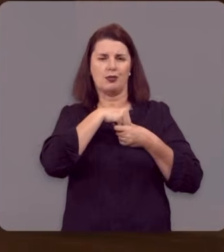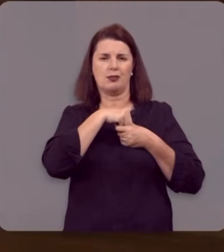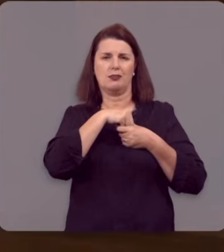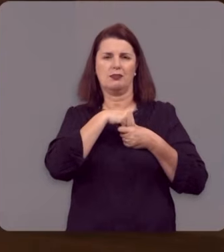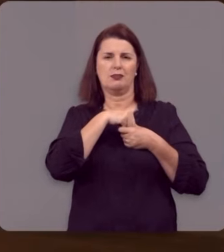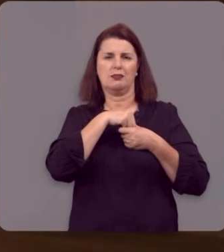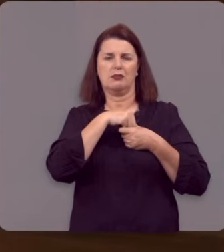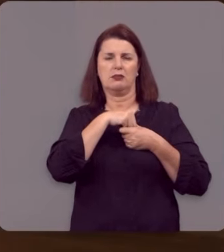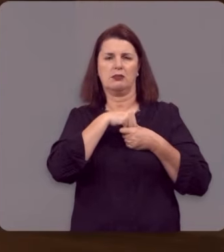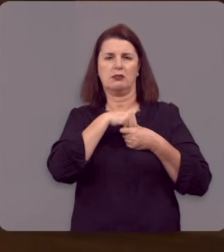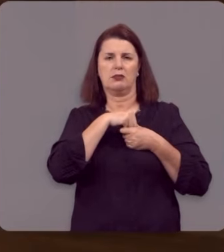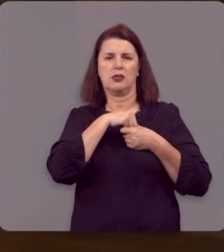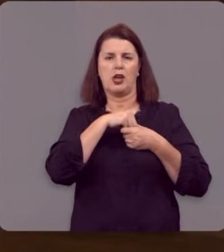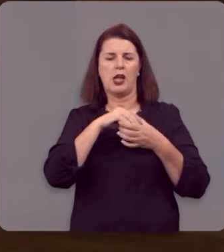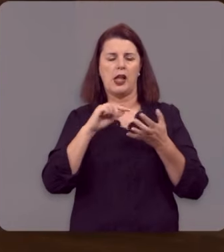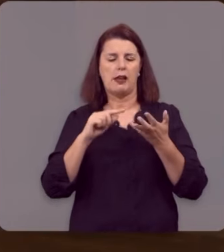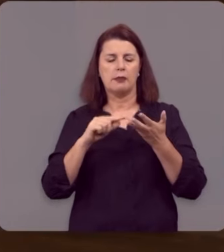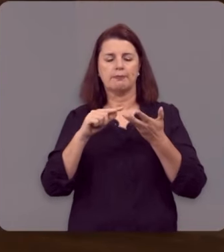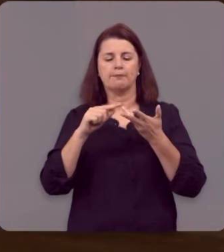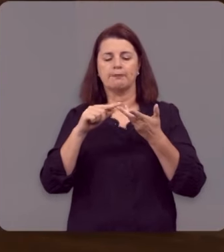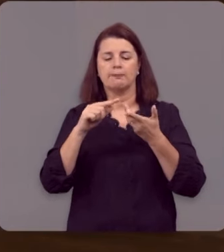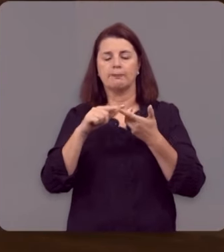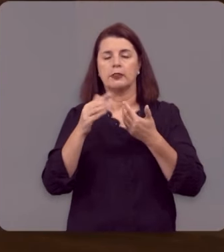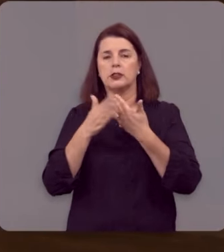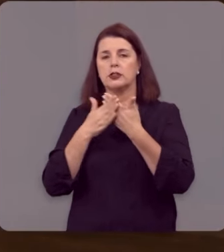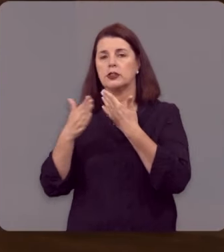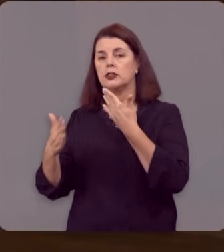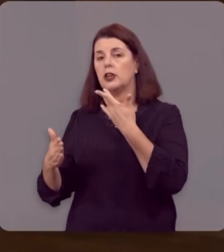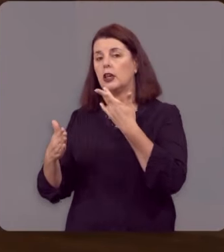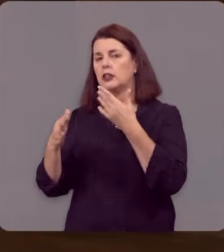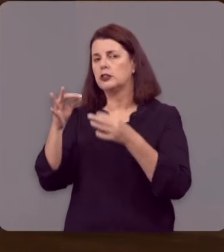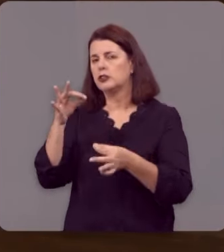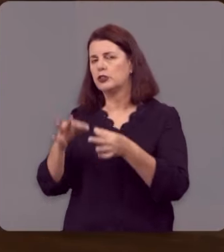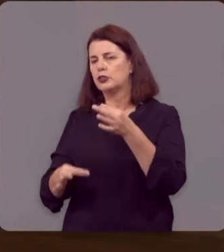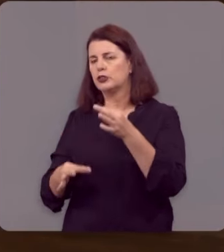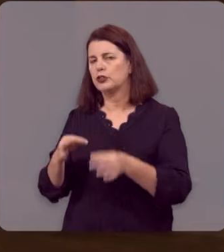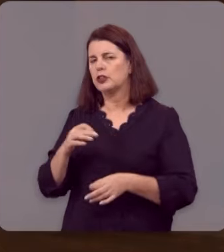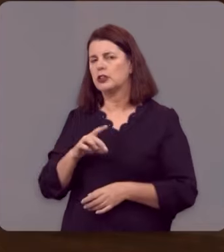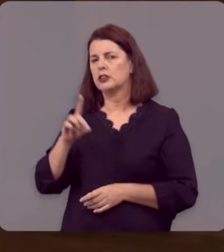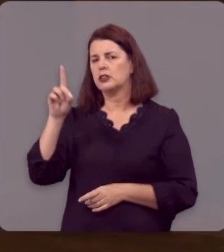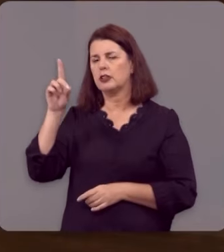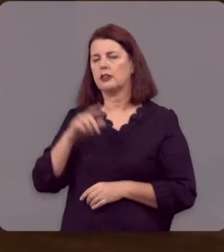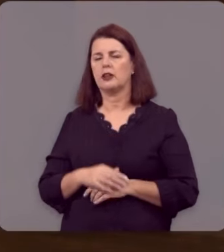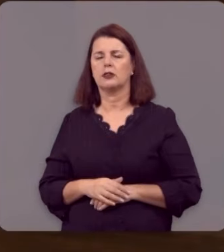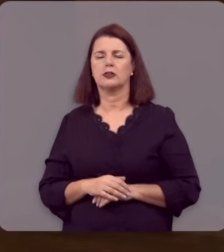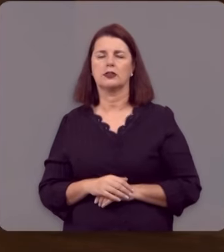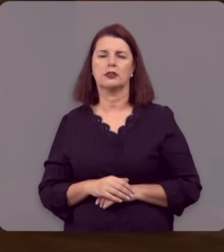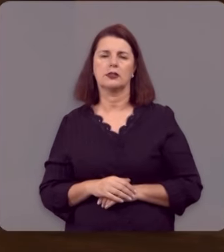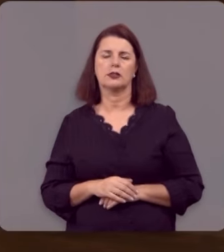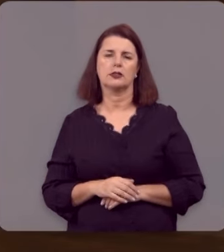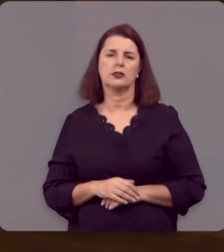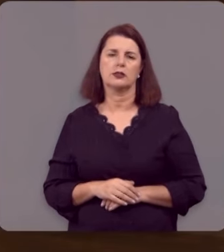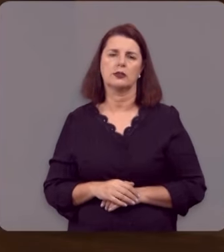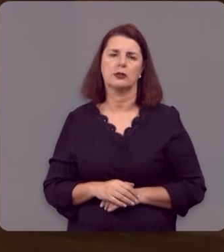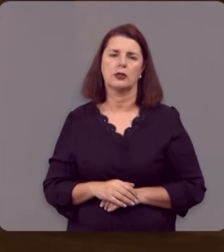Certamente, em todos esses quesitos, diante do tribunal justo de Deus, que não pode ser corrompido,